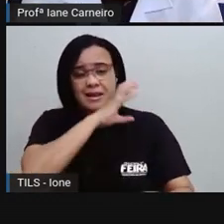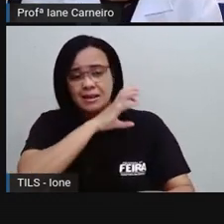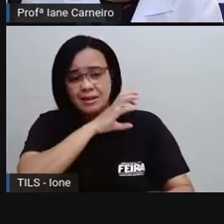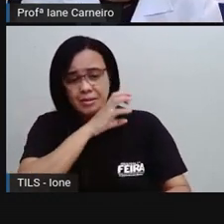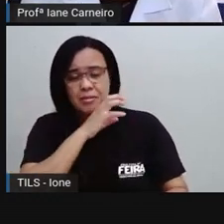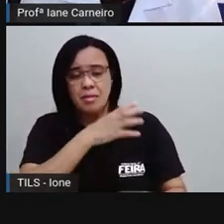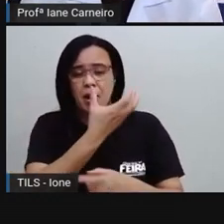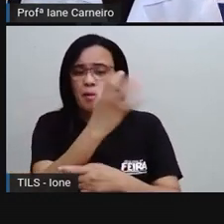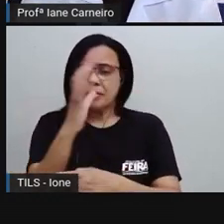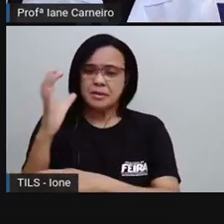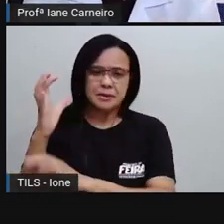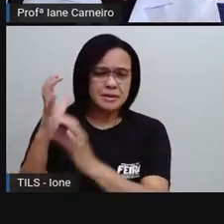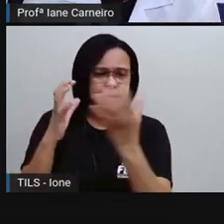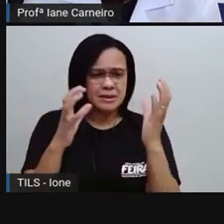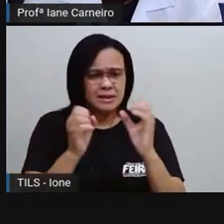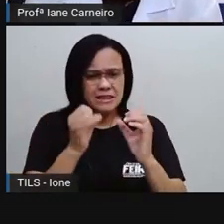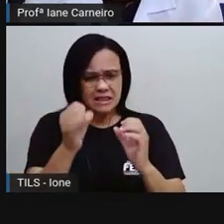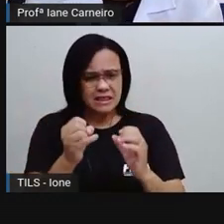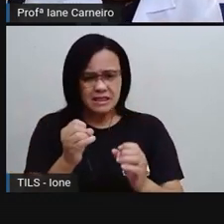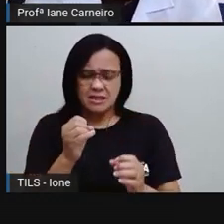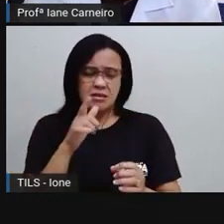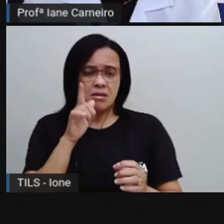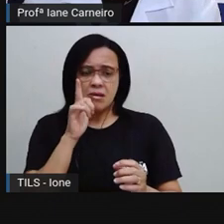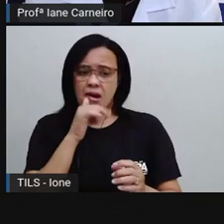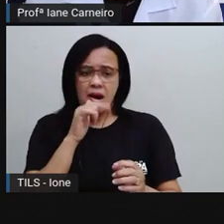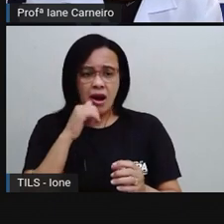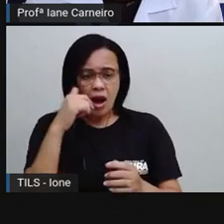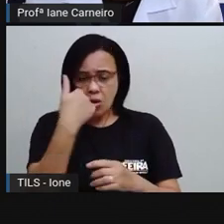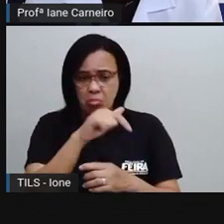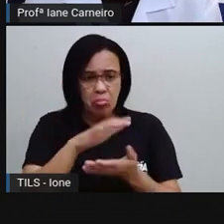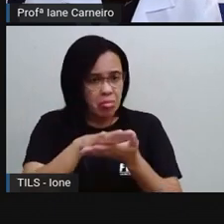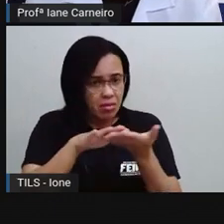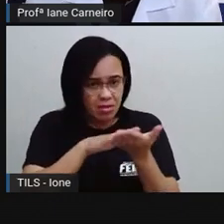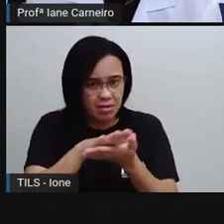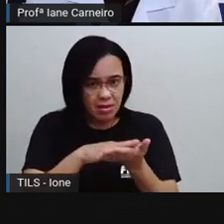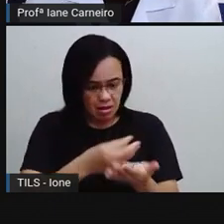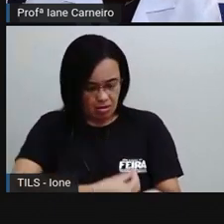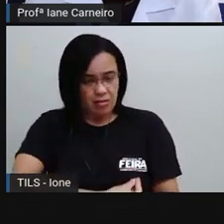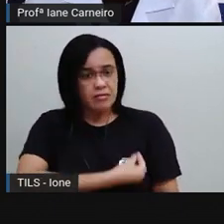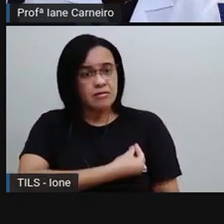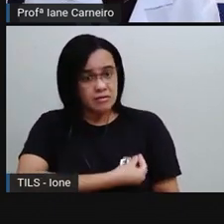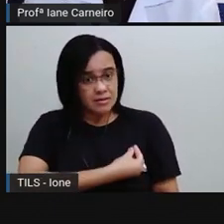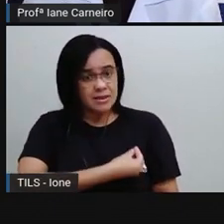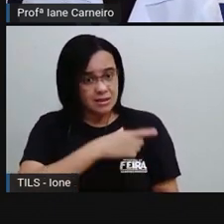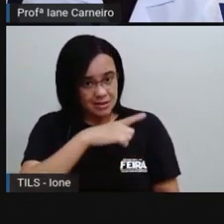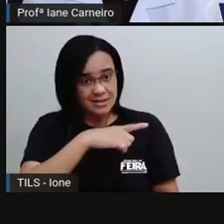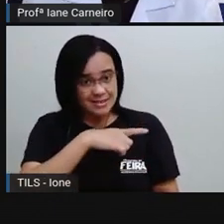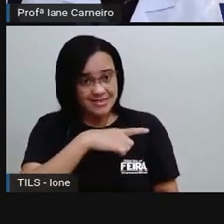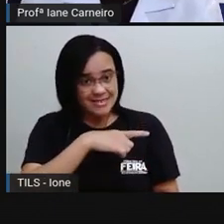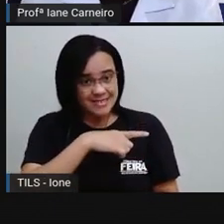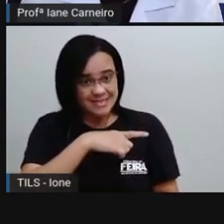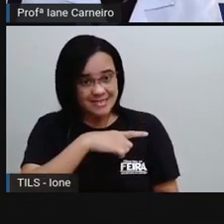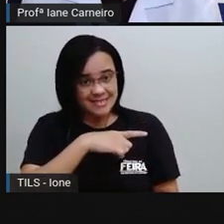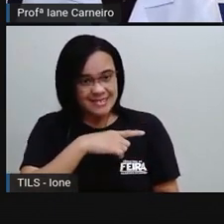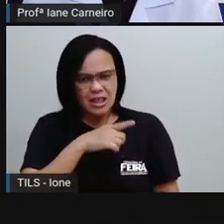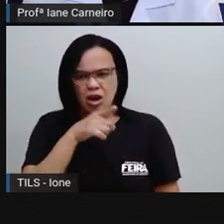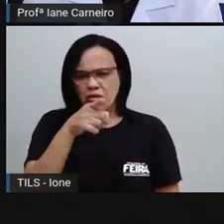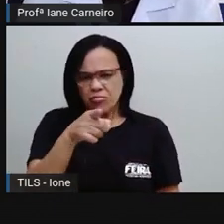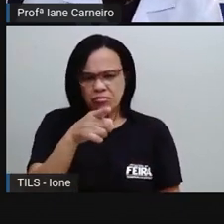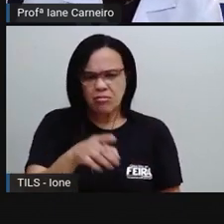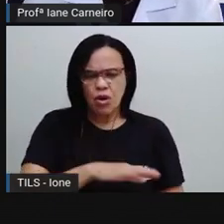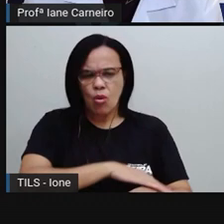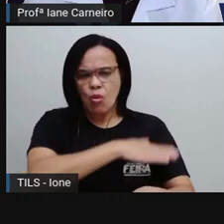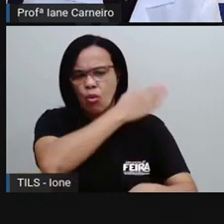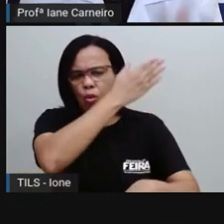sobreviveriam sem água? O que é vocês acham? Você ficaria um dia todo sem beber